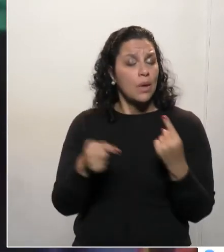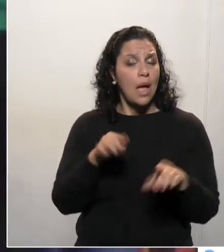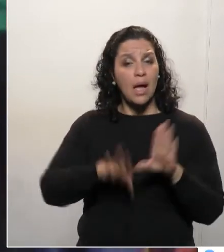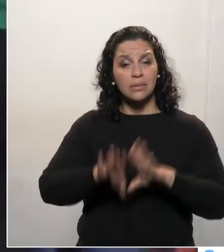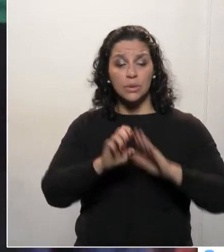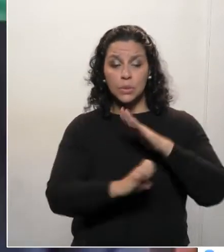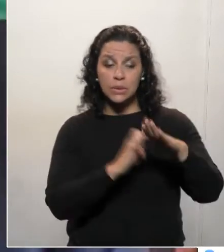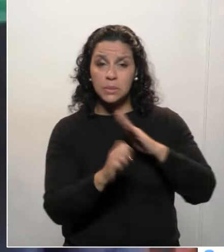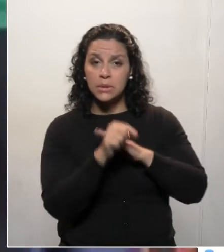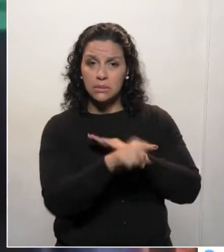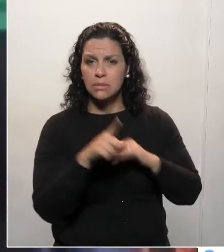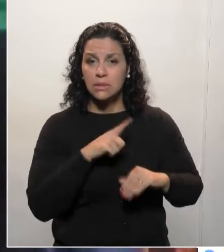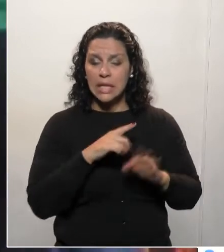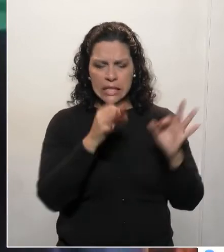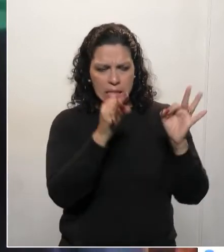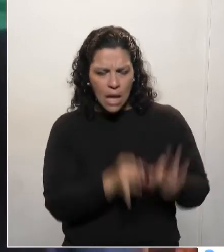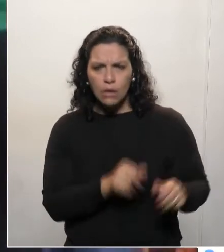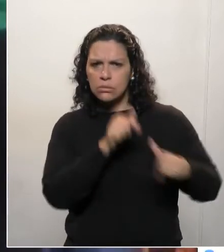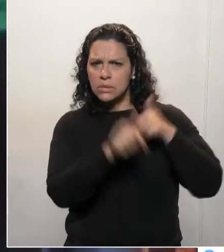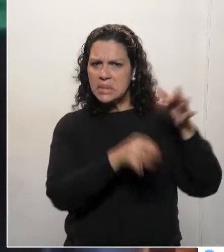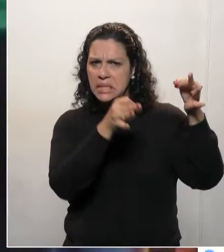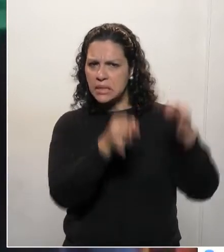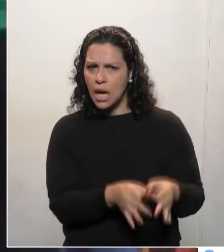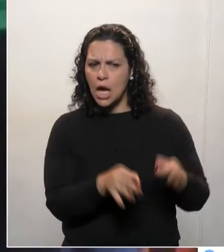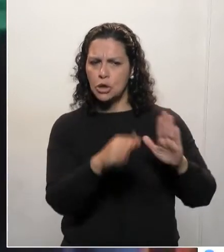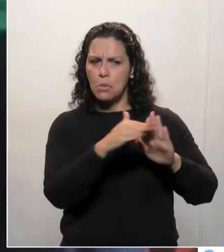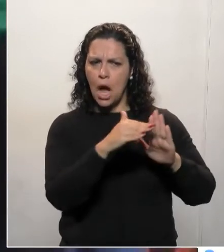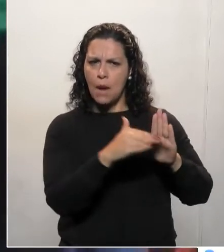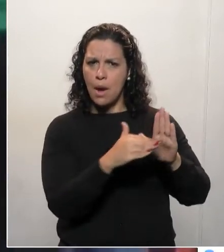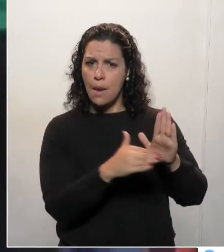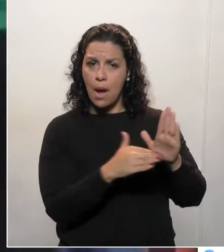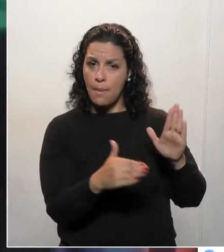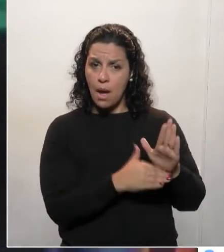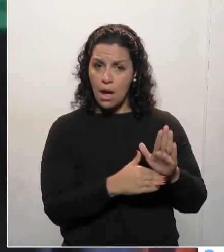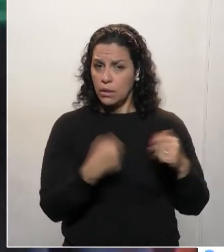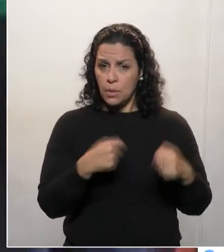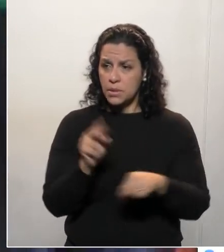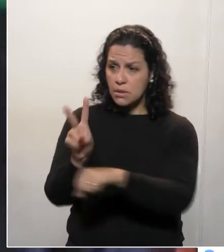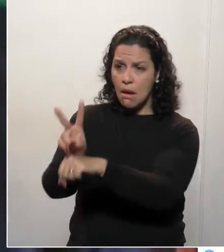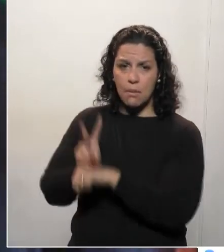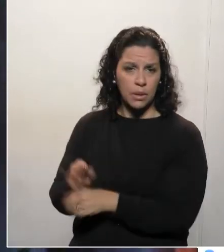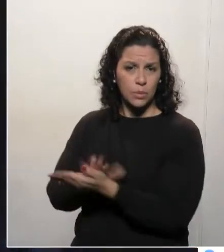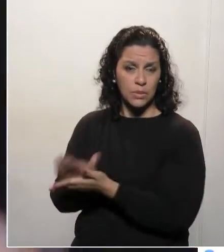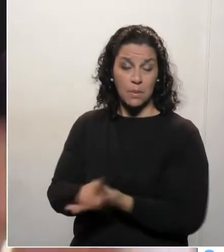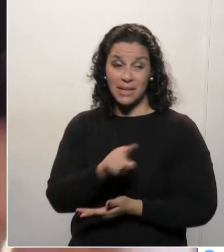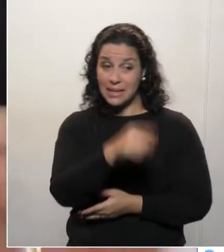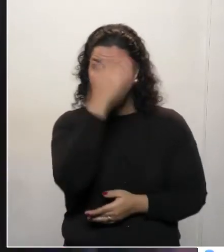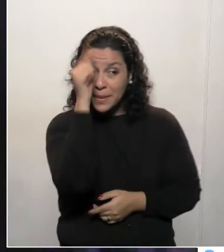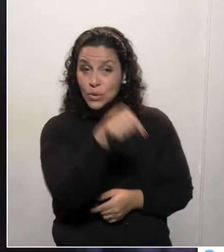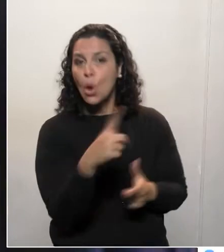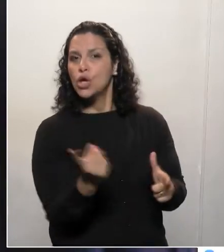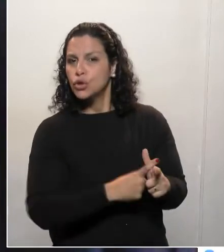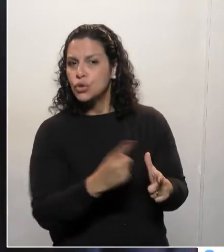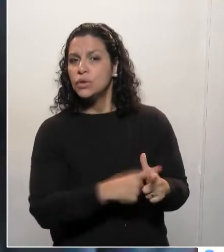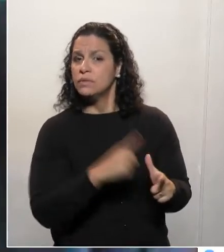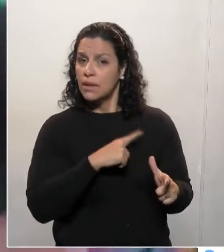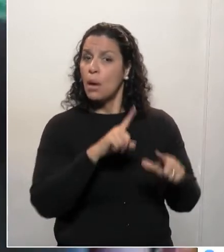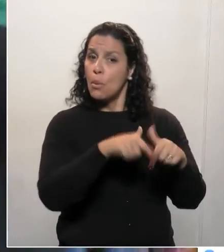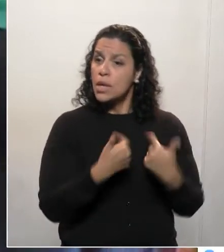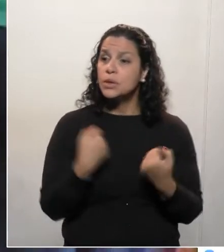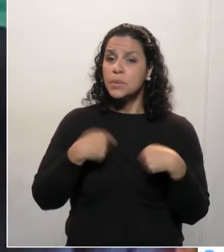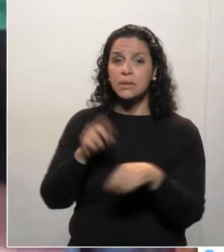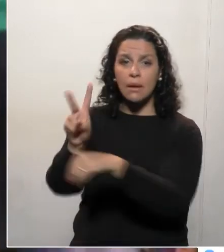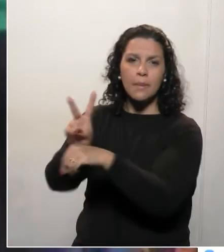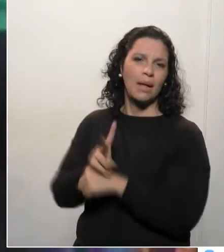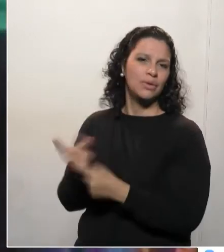vezes, o empresário estiver corretamente, certinho, talvez nem precise do dinheiro. Mas, se a pessoa já está indo para pegar o dinheiro, é para